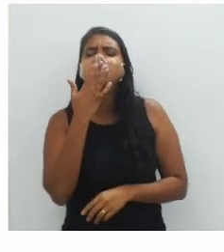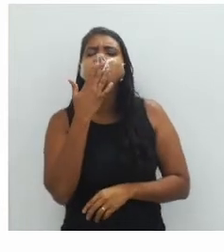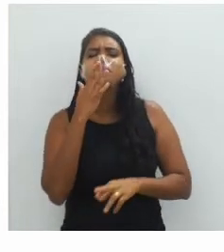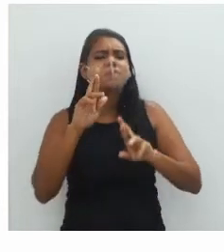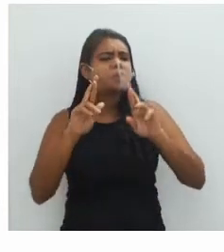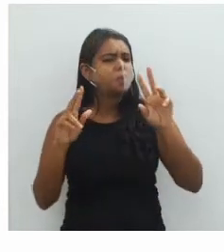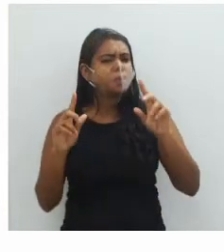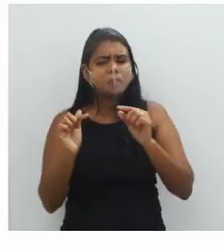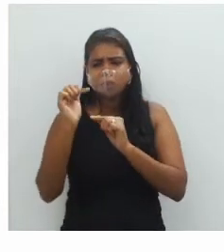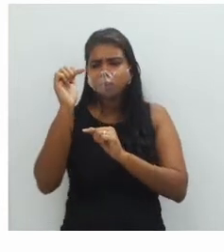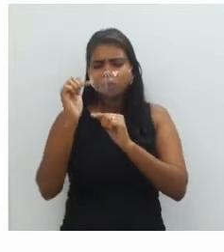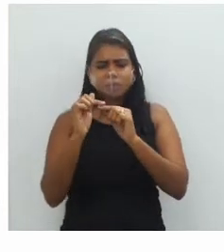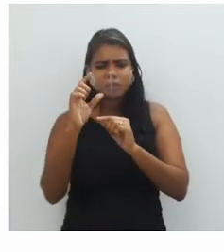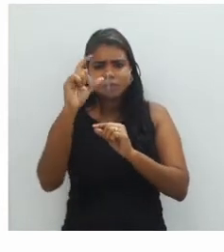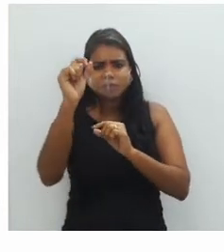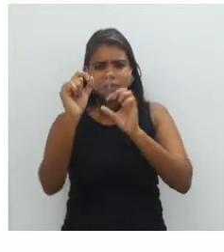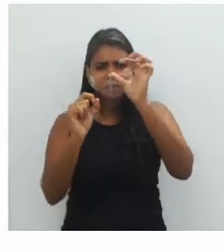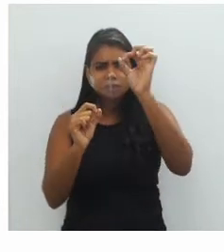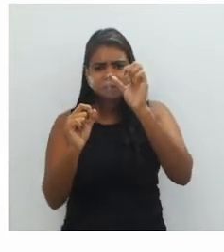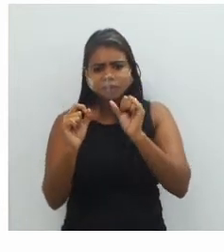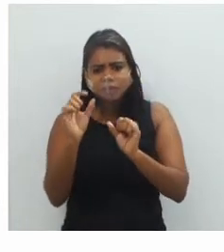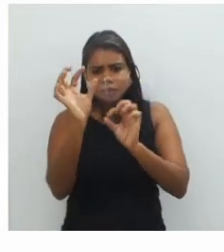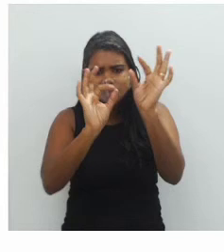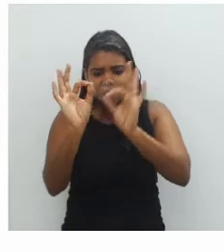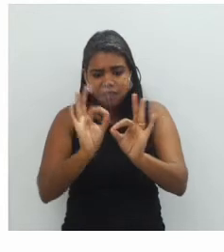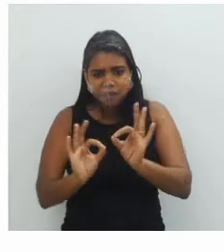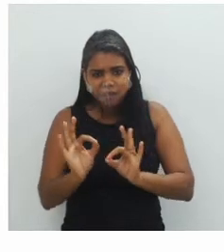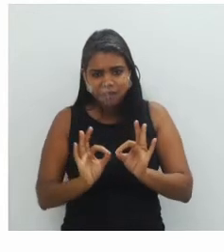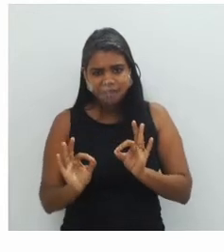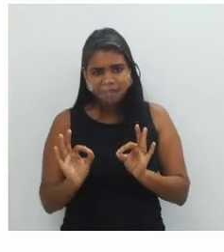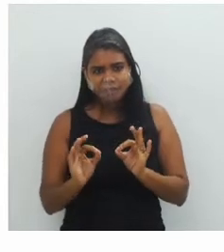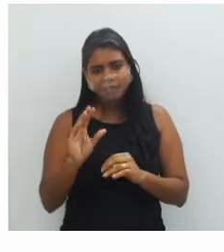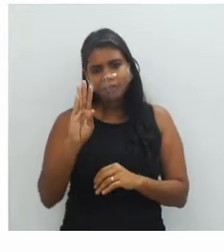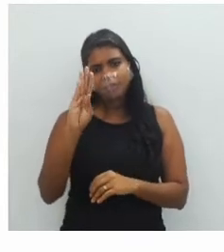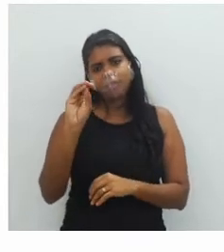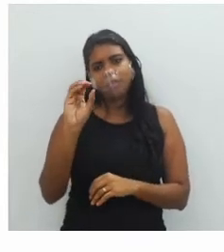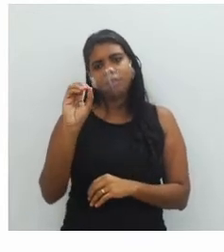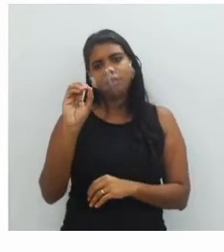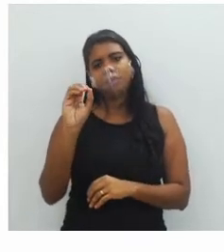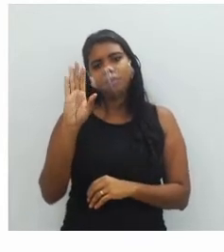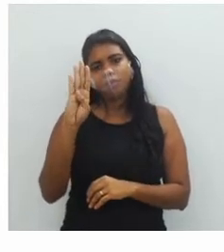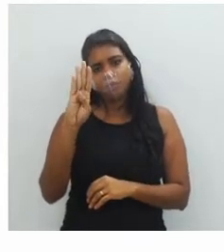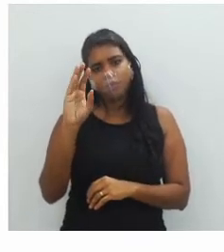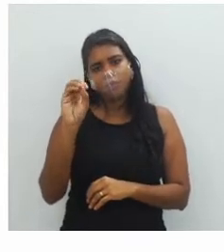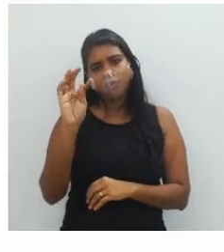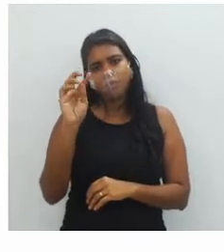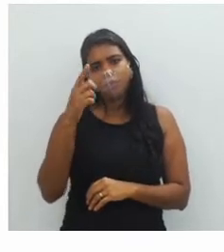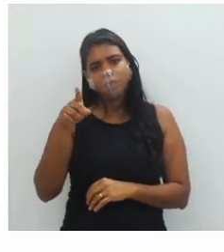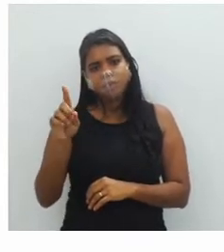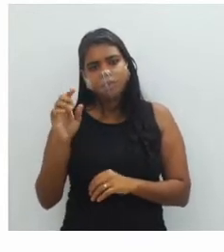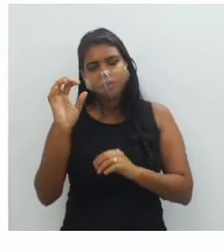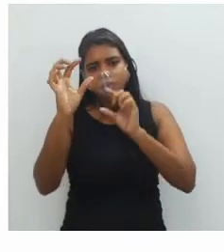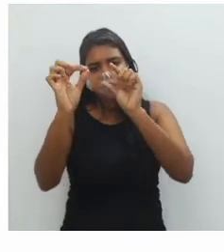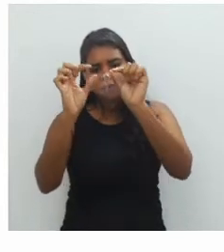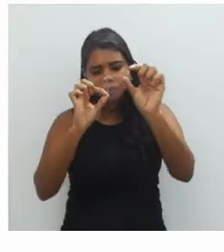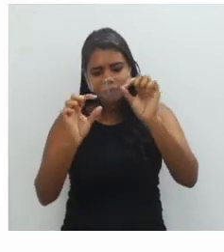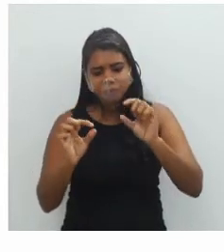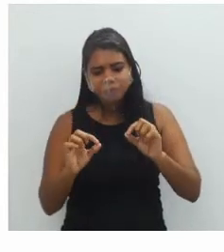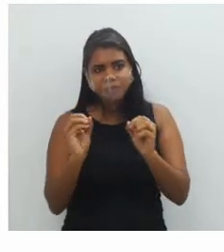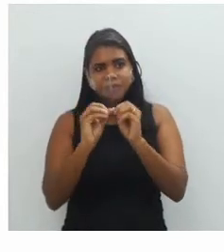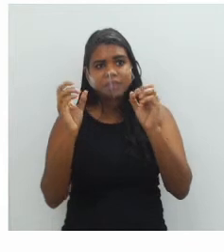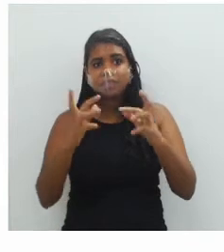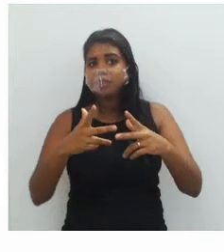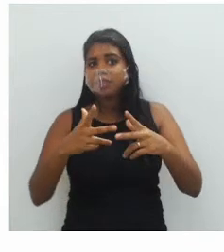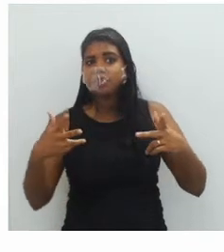tamanhos diferentes e a organização que ele dá a esses botões, a composição visual que ele faz, acaba que esses botões vão criando